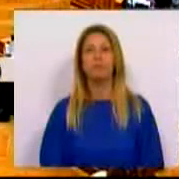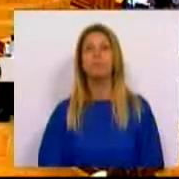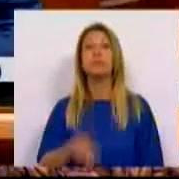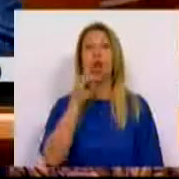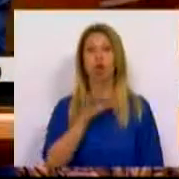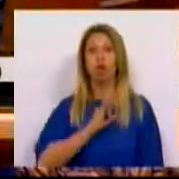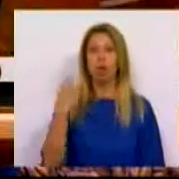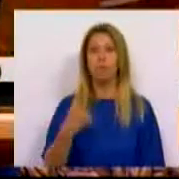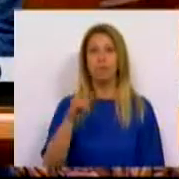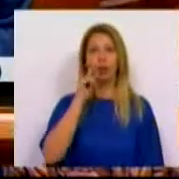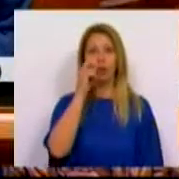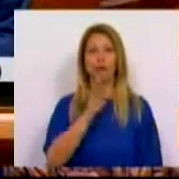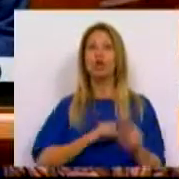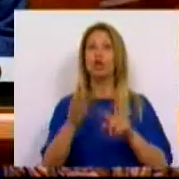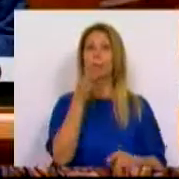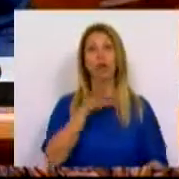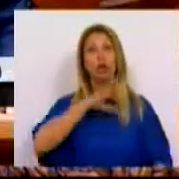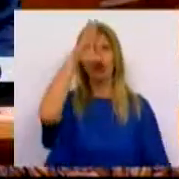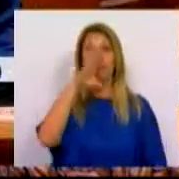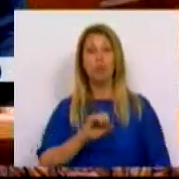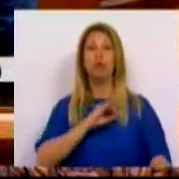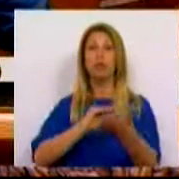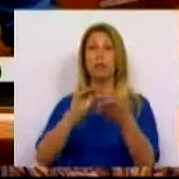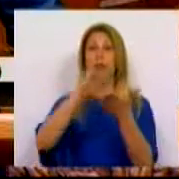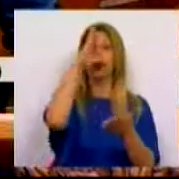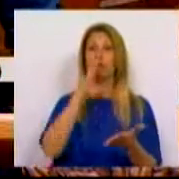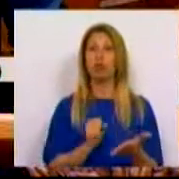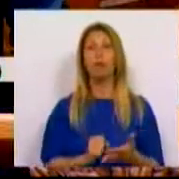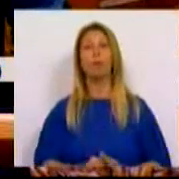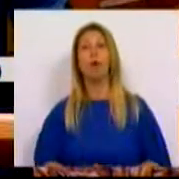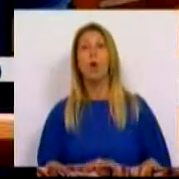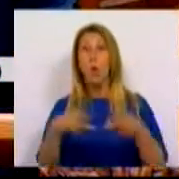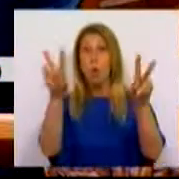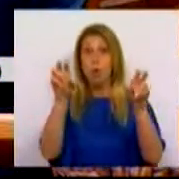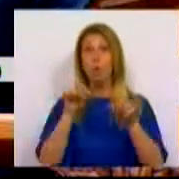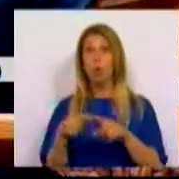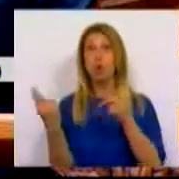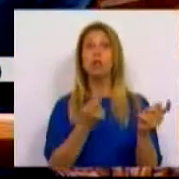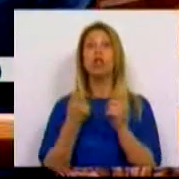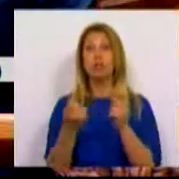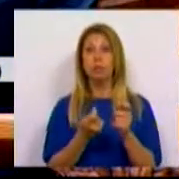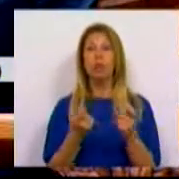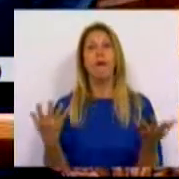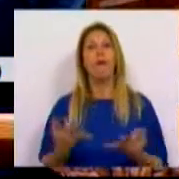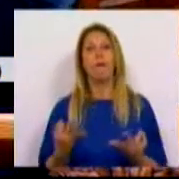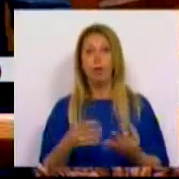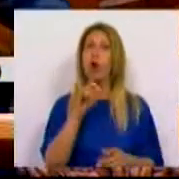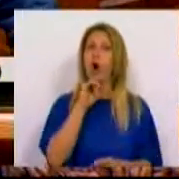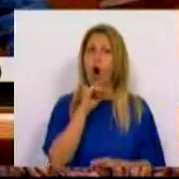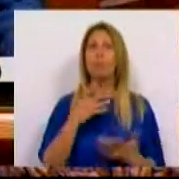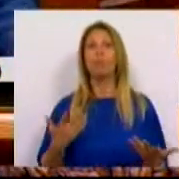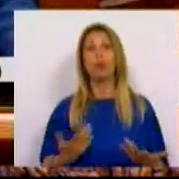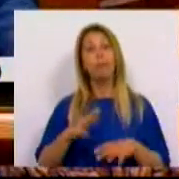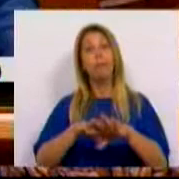Sr. Presidente, Srs. Srs. Deputados, Sr. Ministro, Srs. Secretários de Estado, o tema que hoje discutimos é e de inegável oportunidade, e por isso